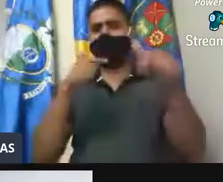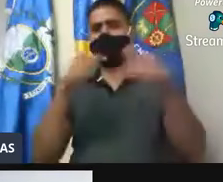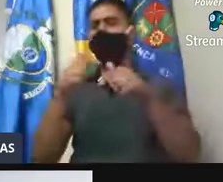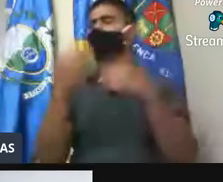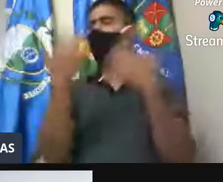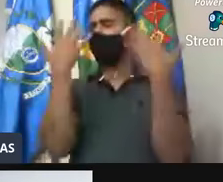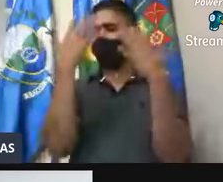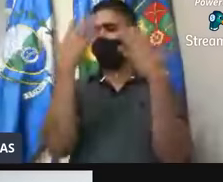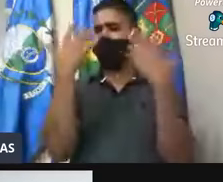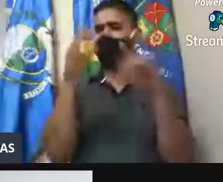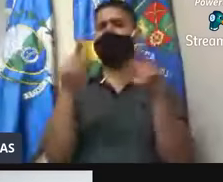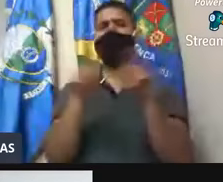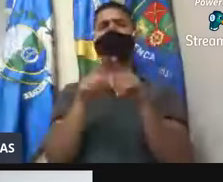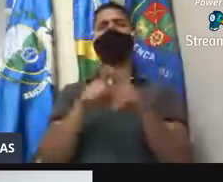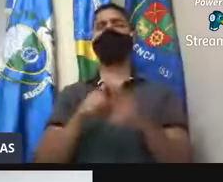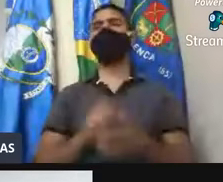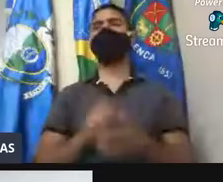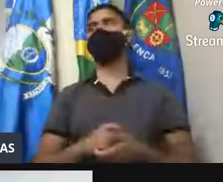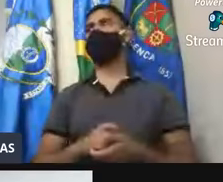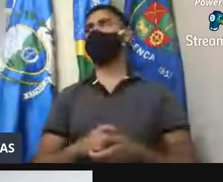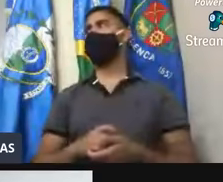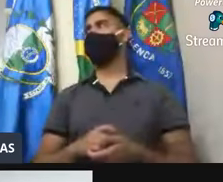parabéns pela sua iniciativa.